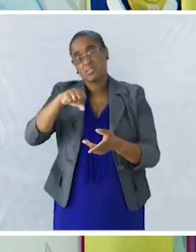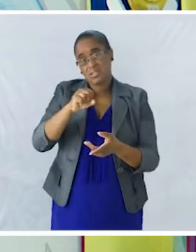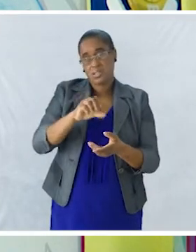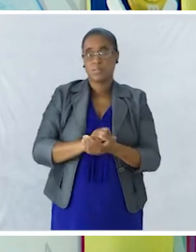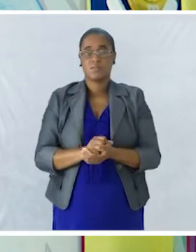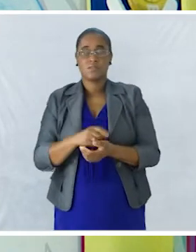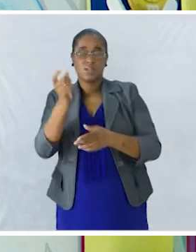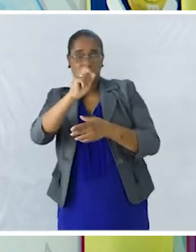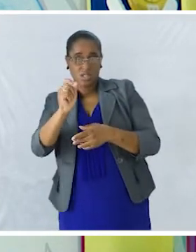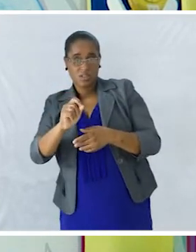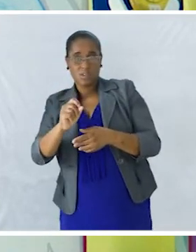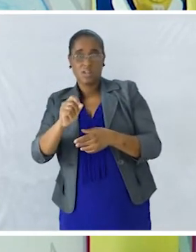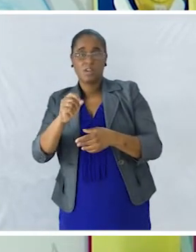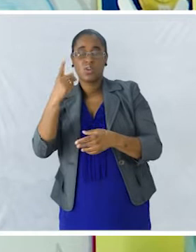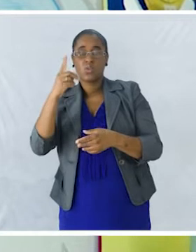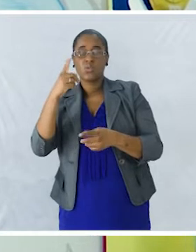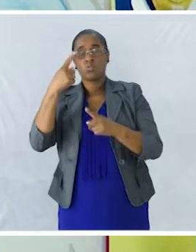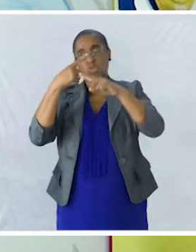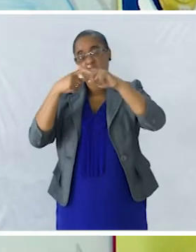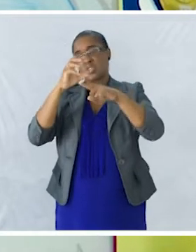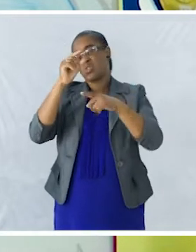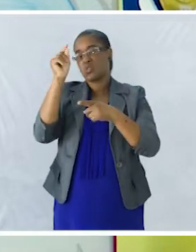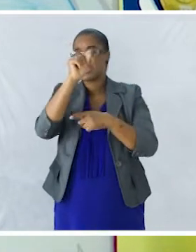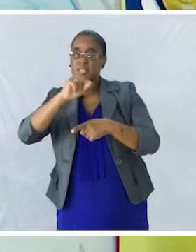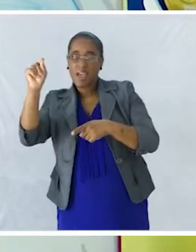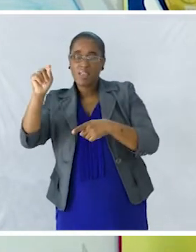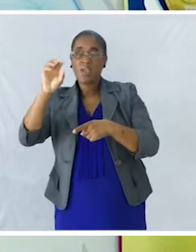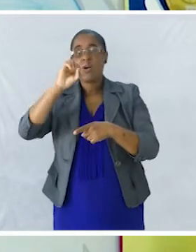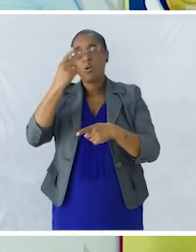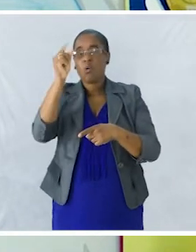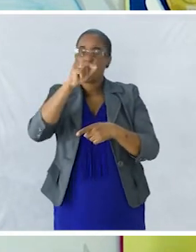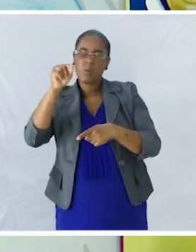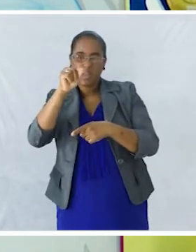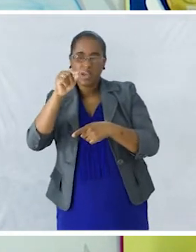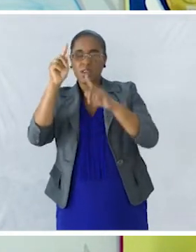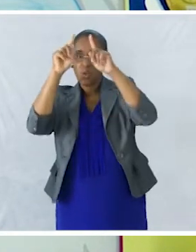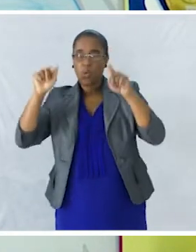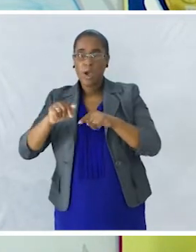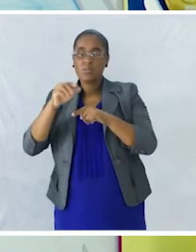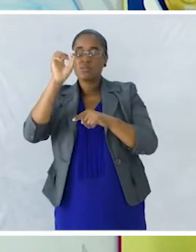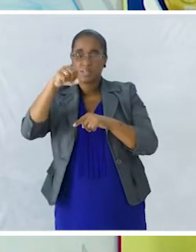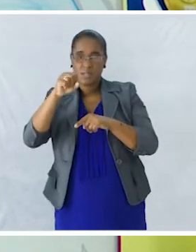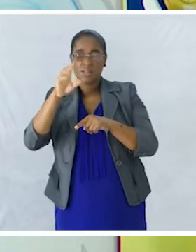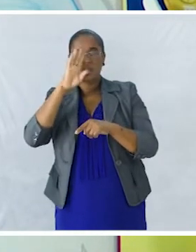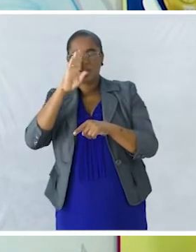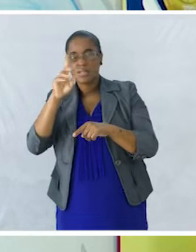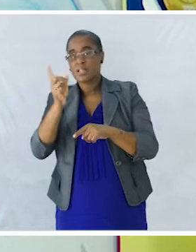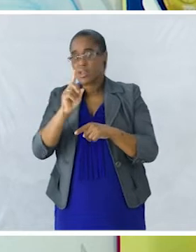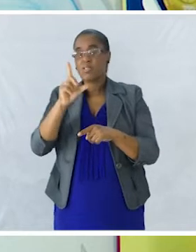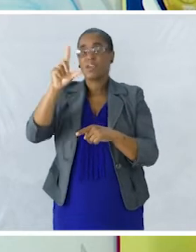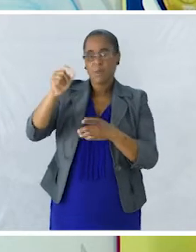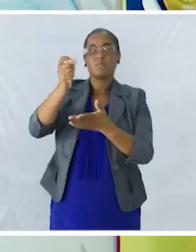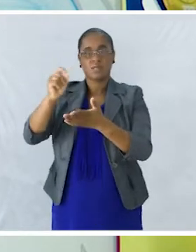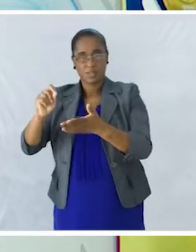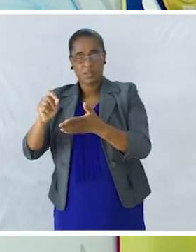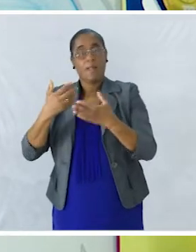Um X Ou uma certinha Ou uma bolinha No quadradinho Sim Se não Também vão colocar Mas se não Quer dizer que vocês Têm de